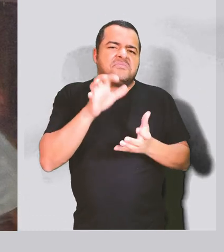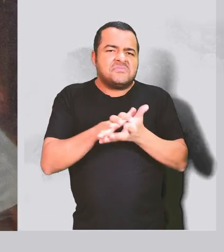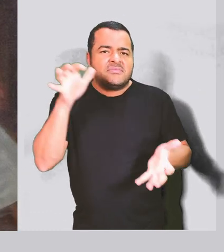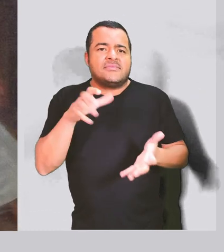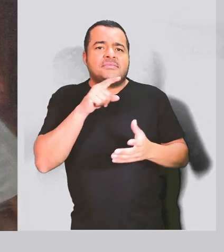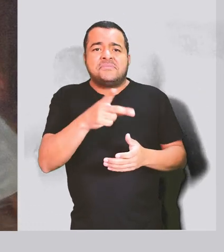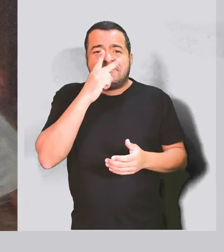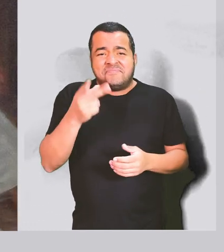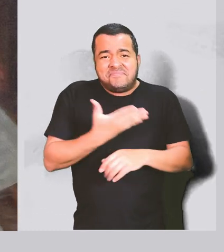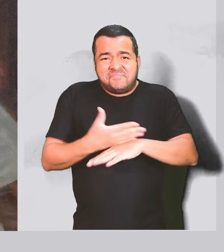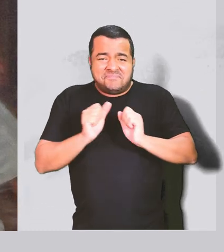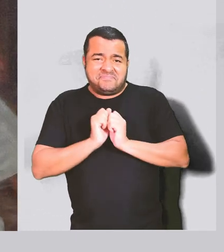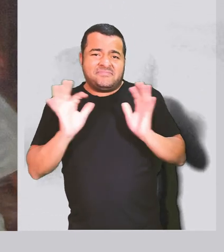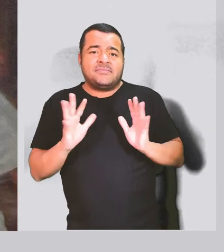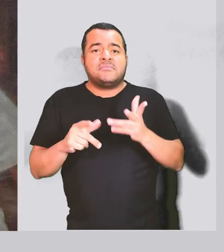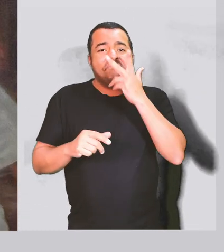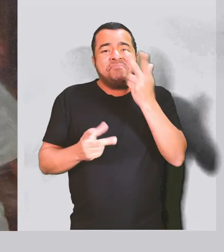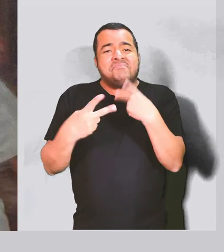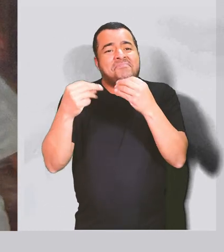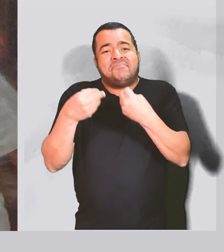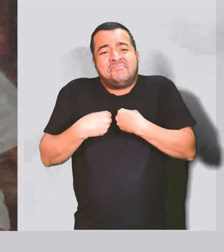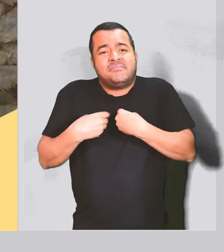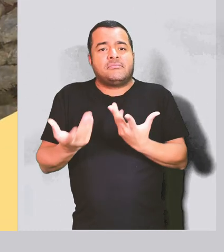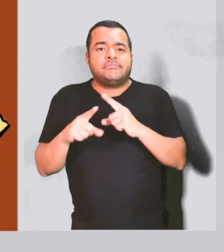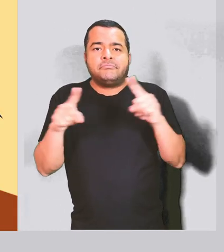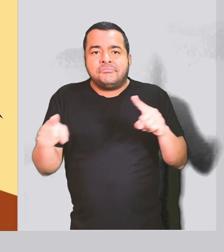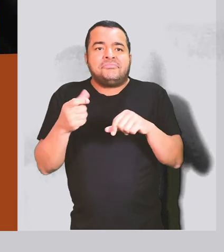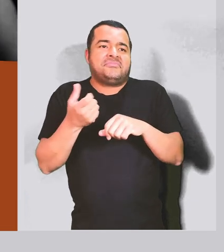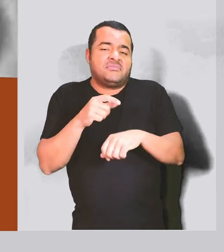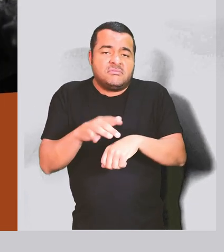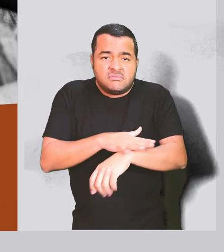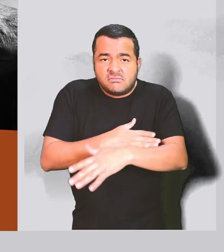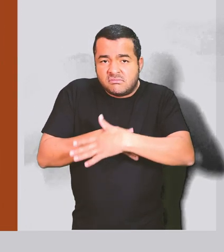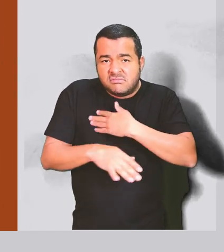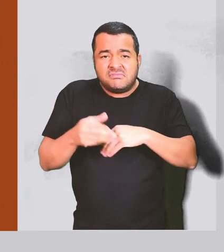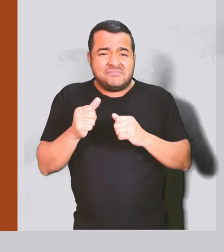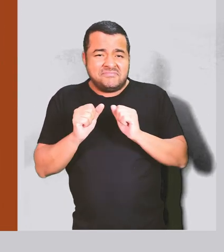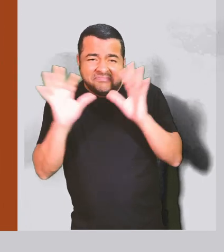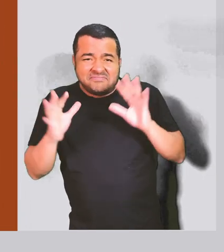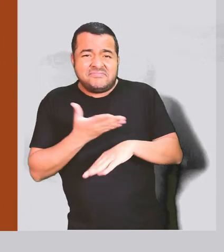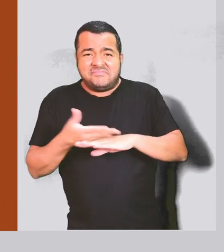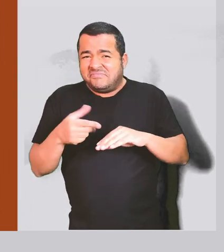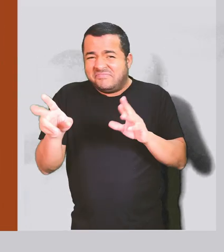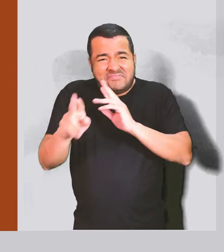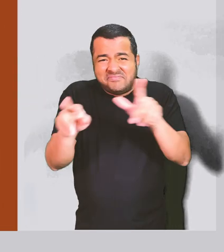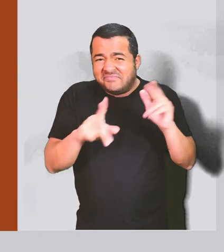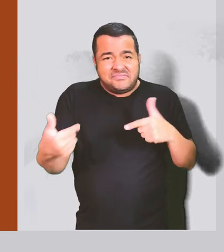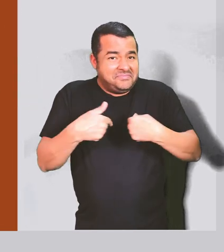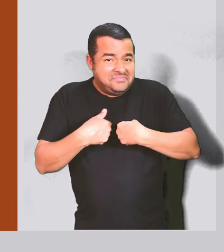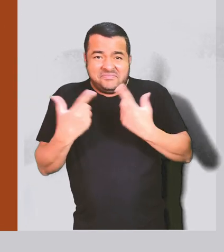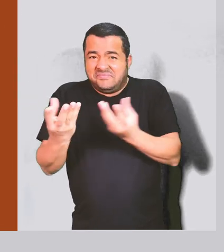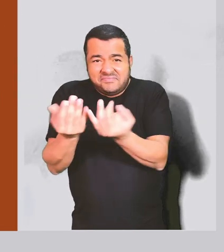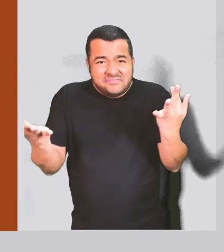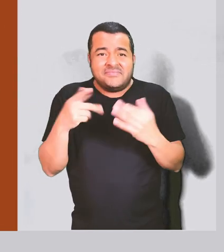família pode ser visto como uma dádiva, um bem. Só que esse plano de embranquecimento não teve sucesso. Pelo contrário, eu,